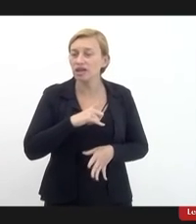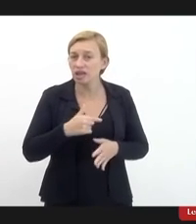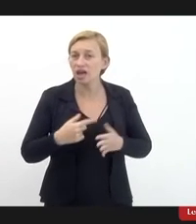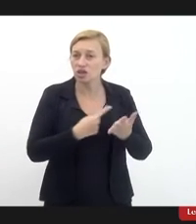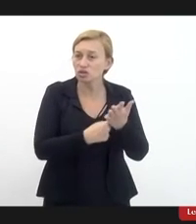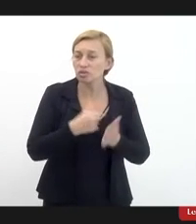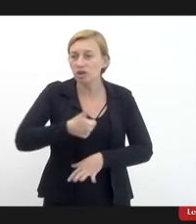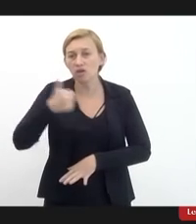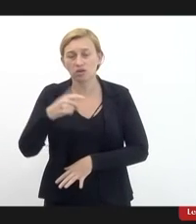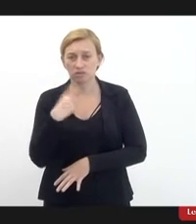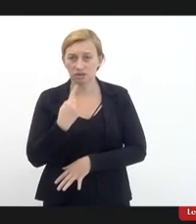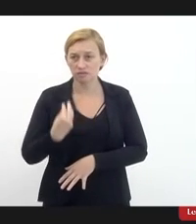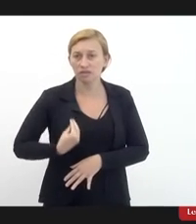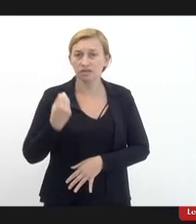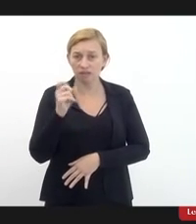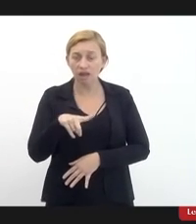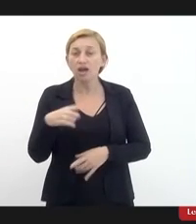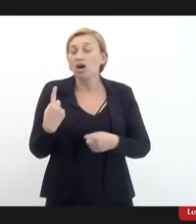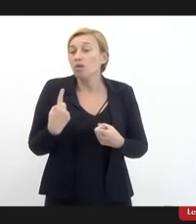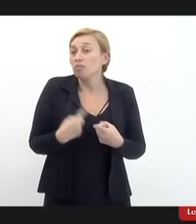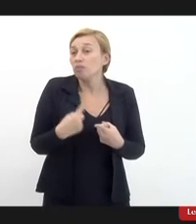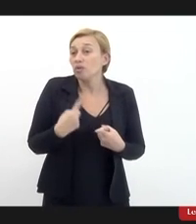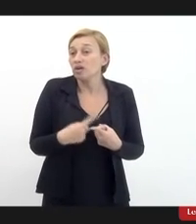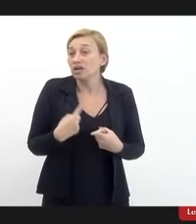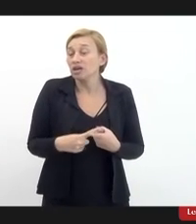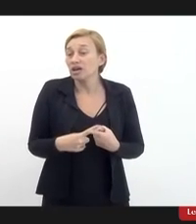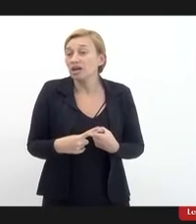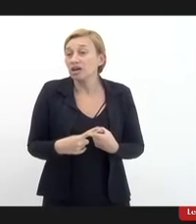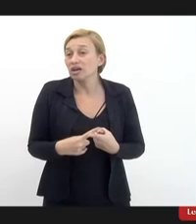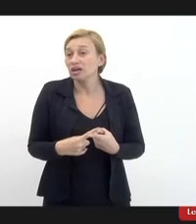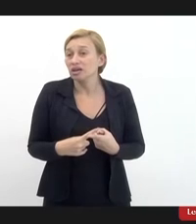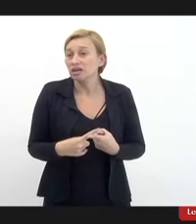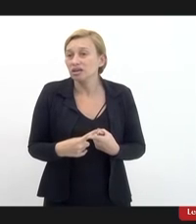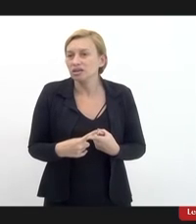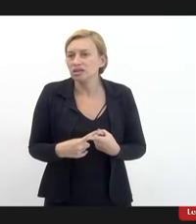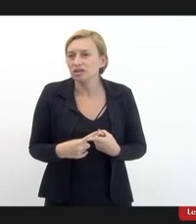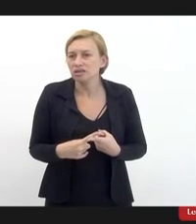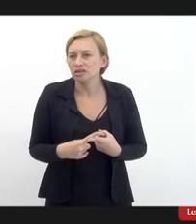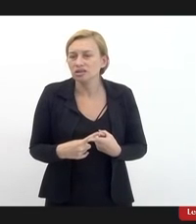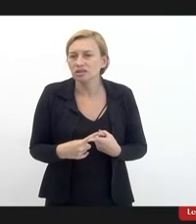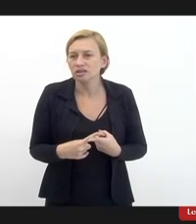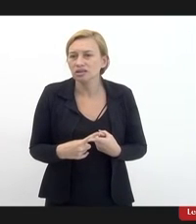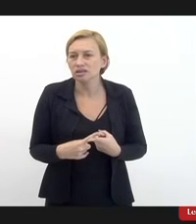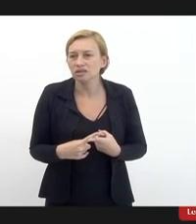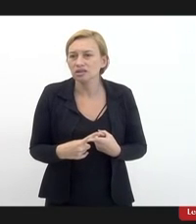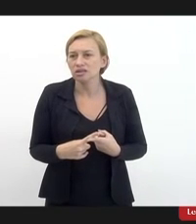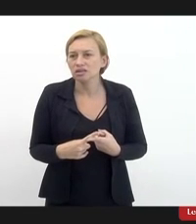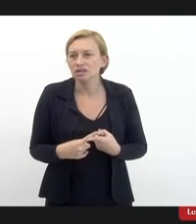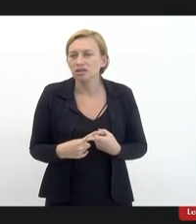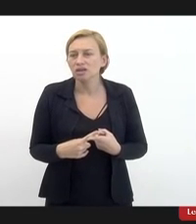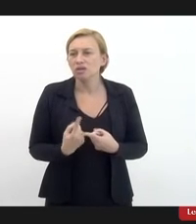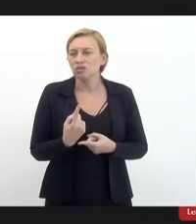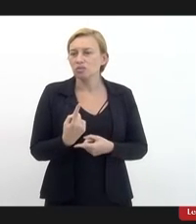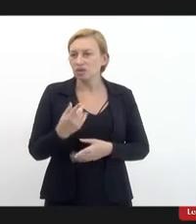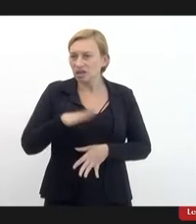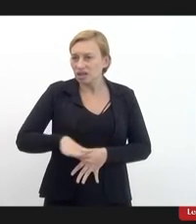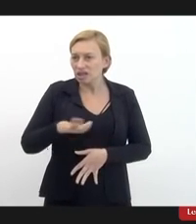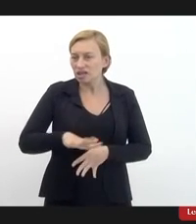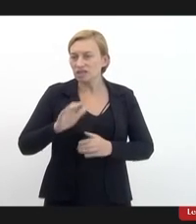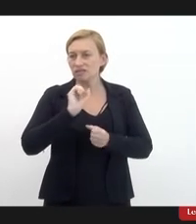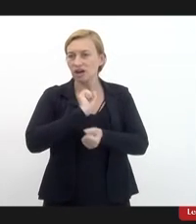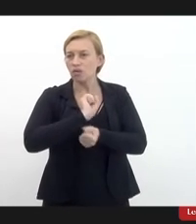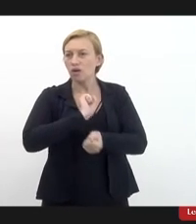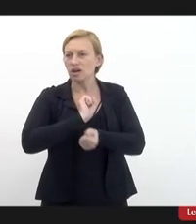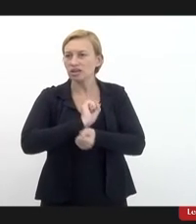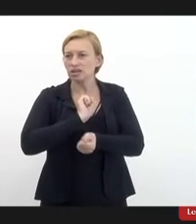muito a nossa vida né o autismo é um transtorno comportamental então pra sair com uma criança pra ficar esperando